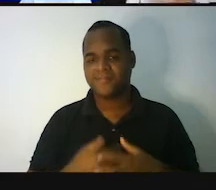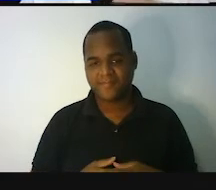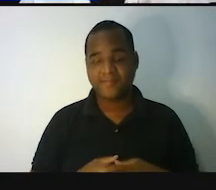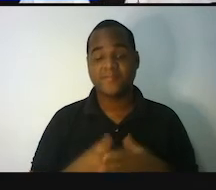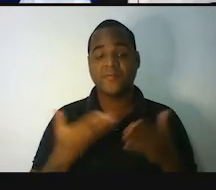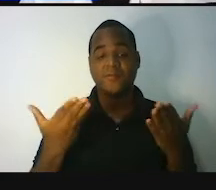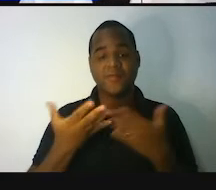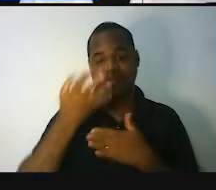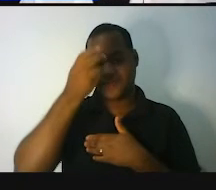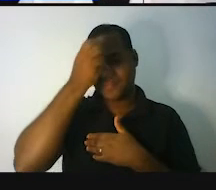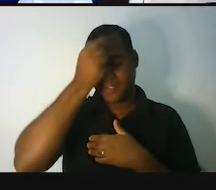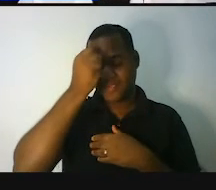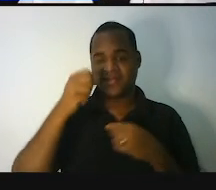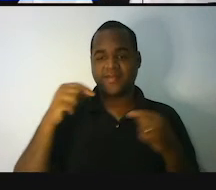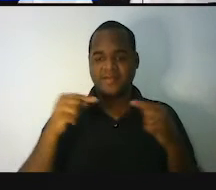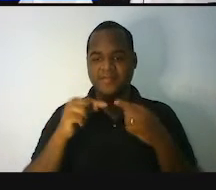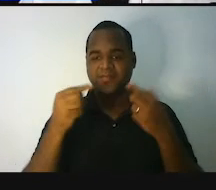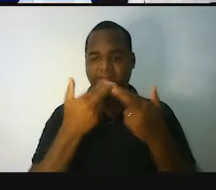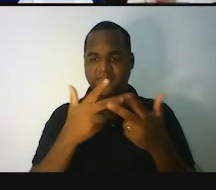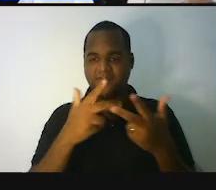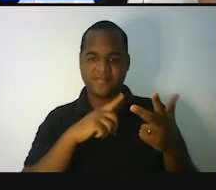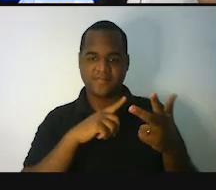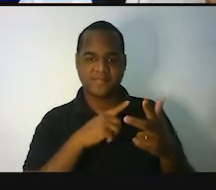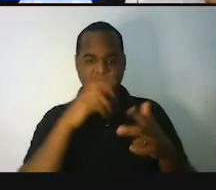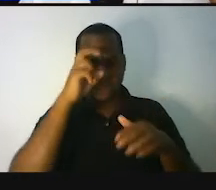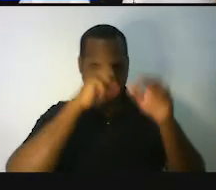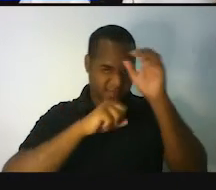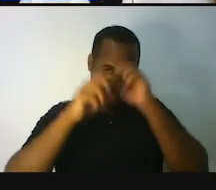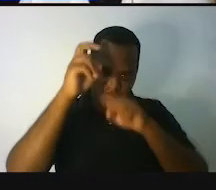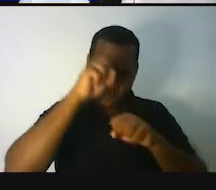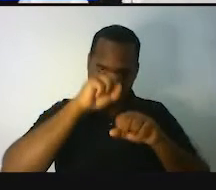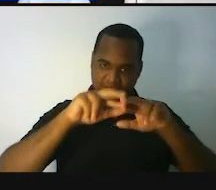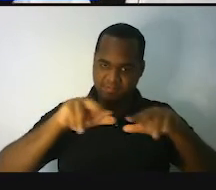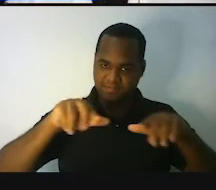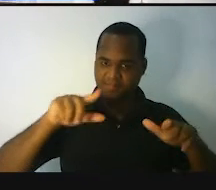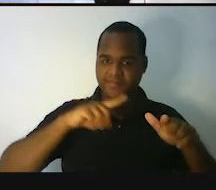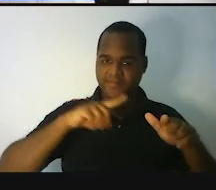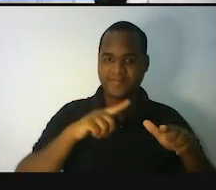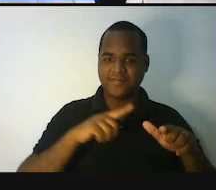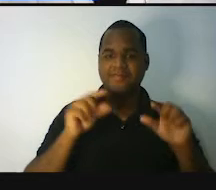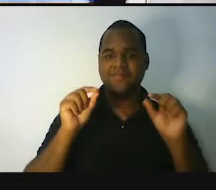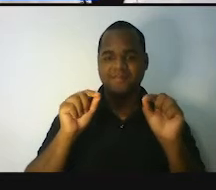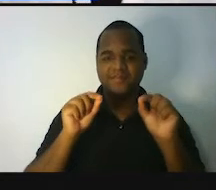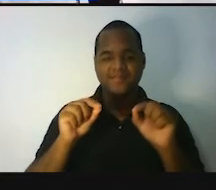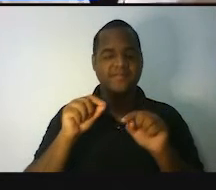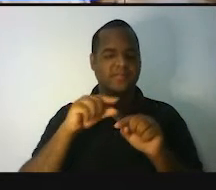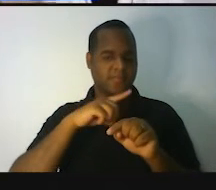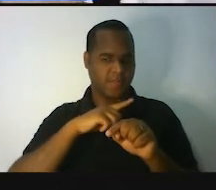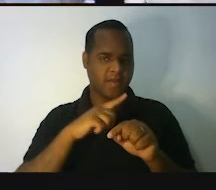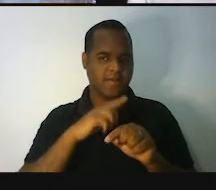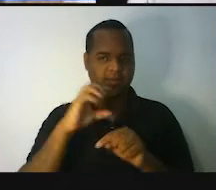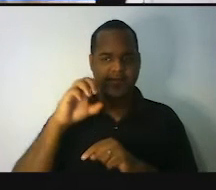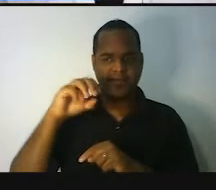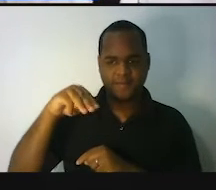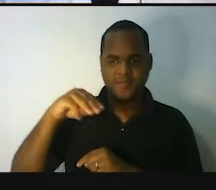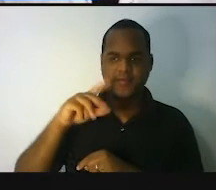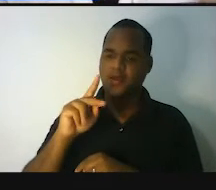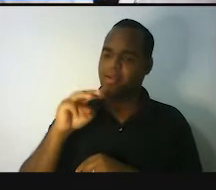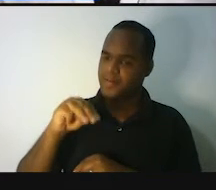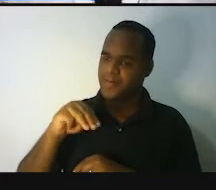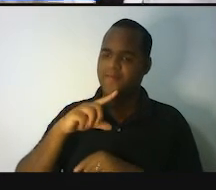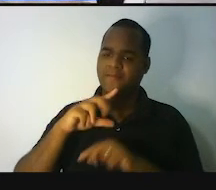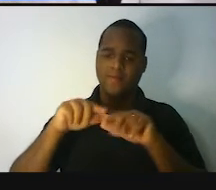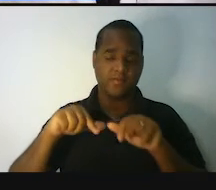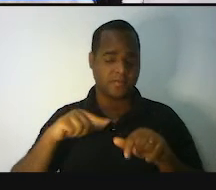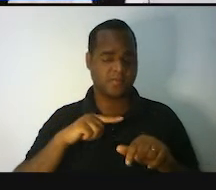aprender a reconhecer essas unidades, né? A gente sabe que existem coisas em metro, em centímetro, em quilômetro, em